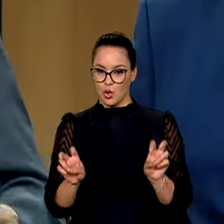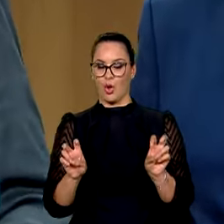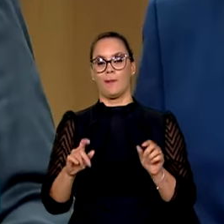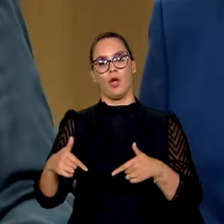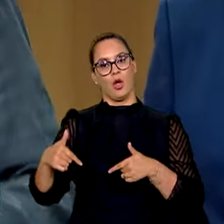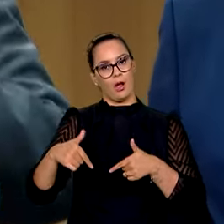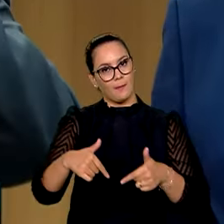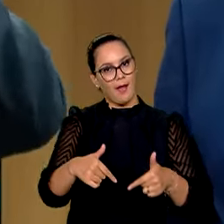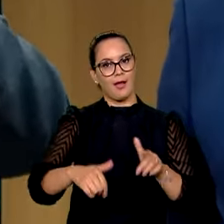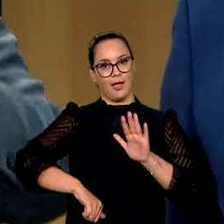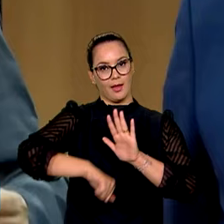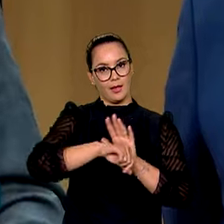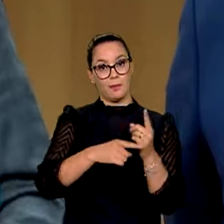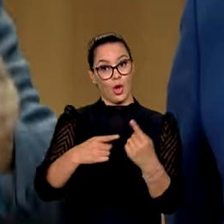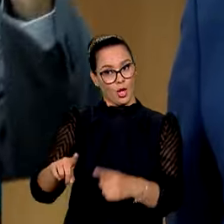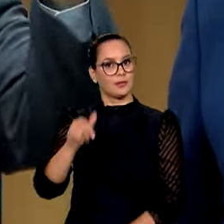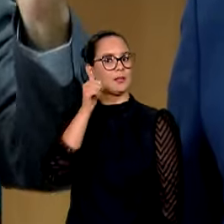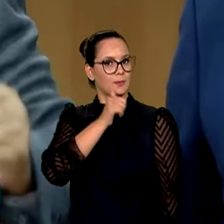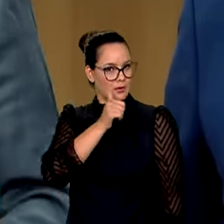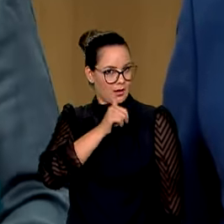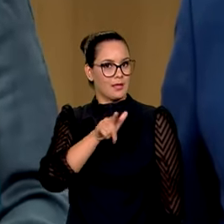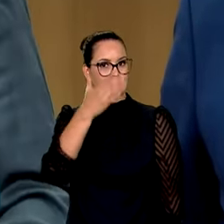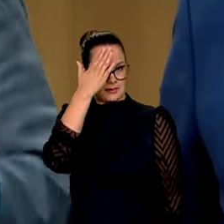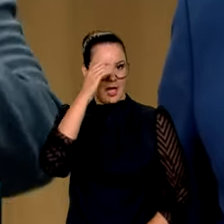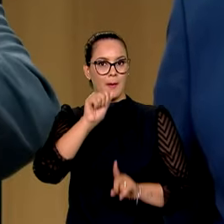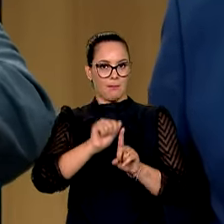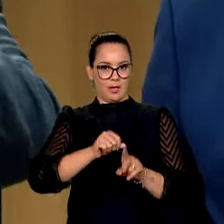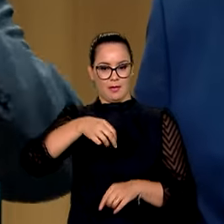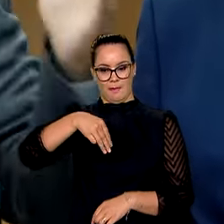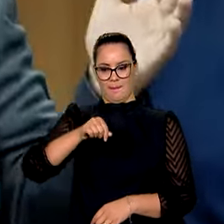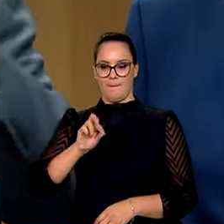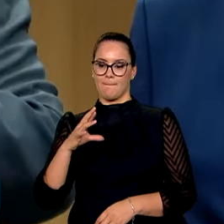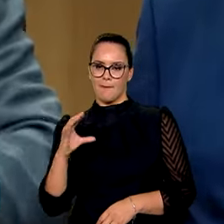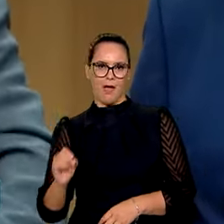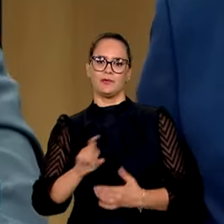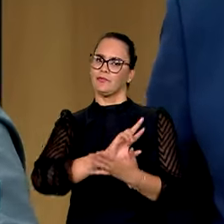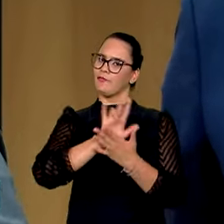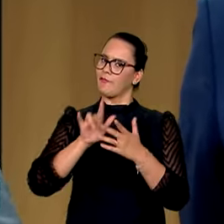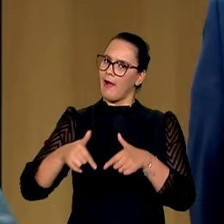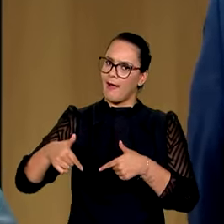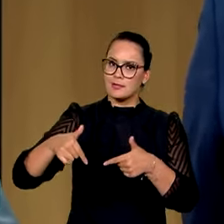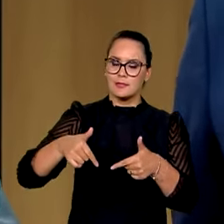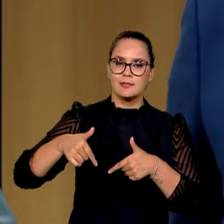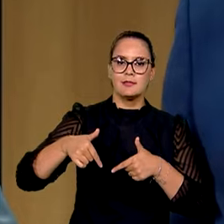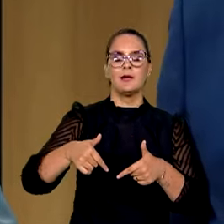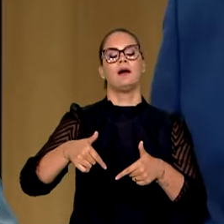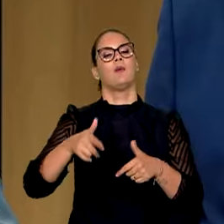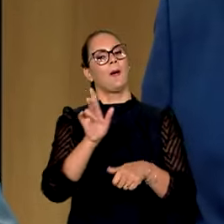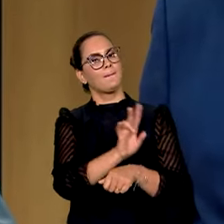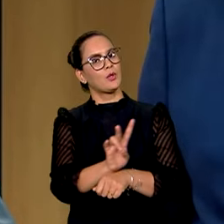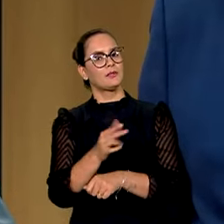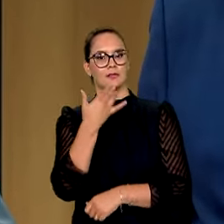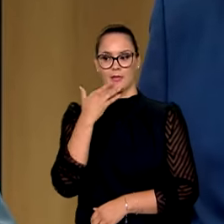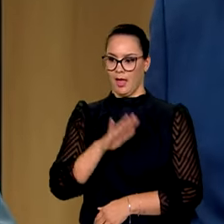combate a crimes contra as mulheres, exatamente no mês de março. Já realizamos várias ações relativas à proteção